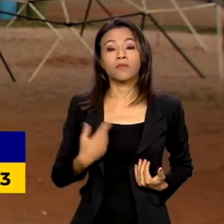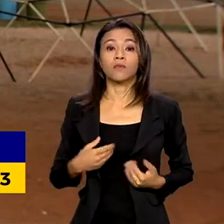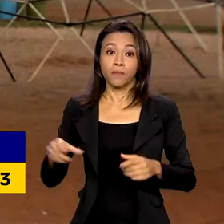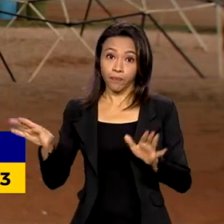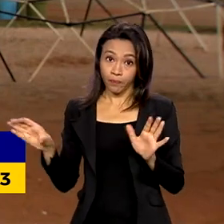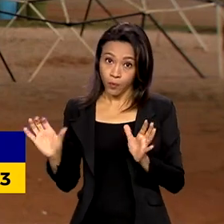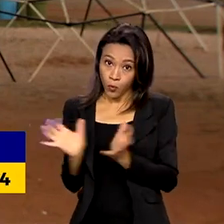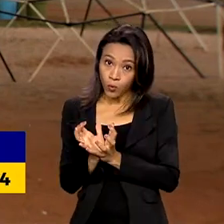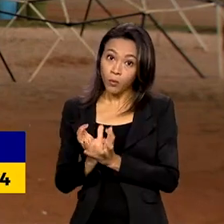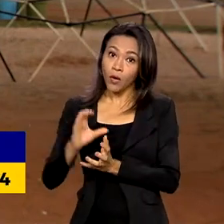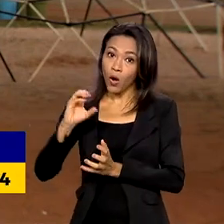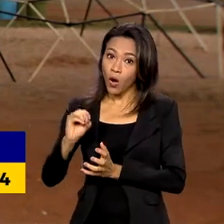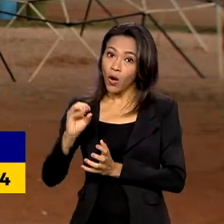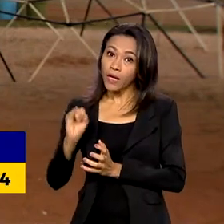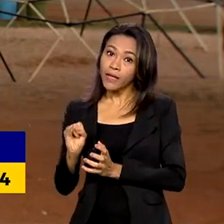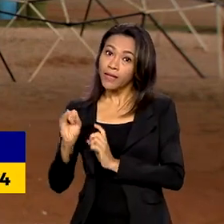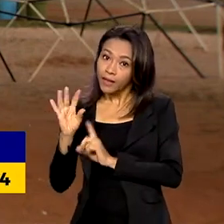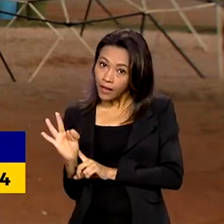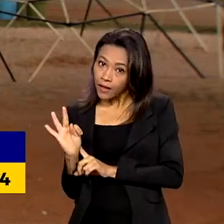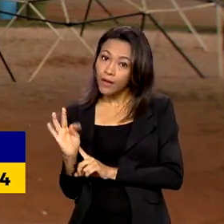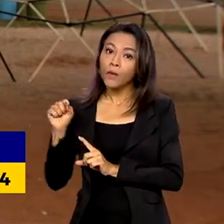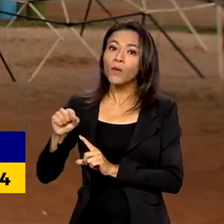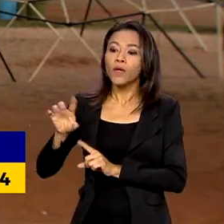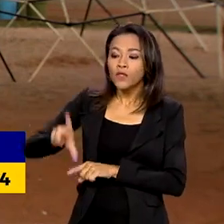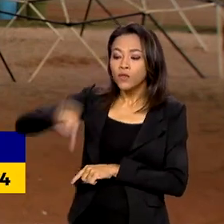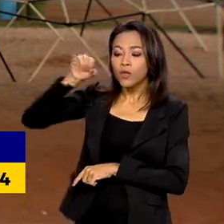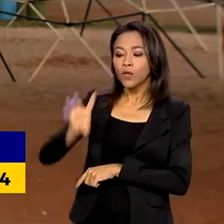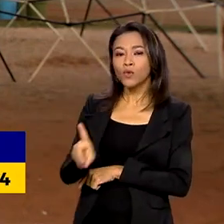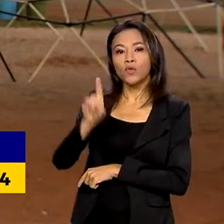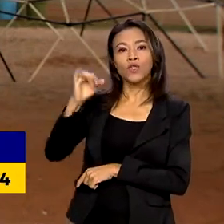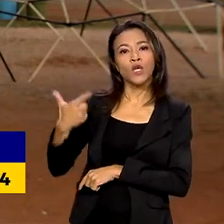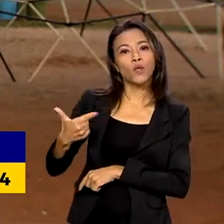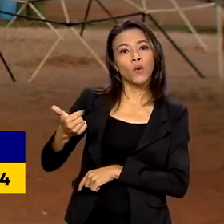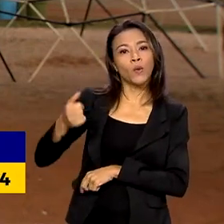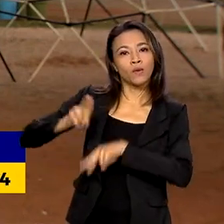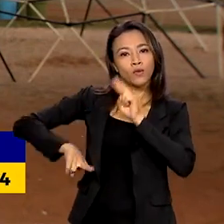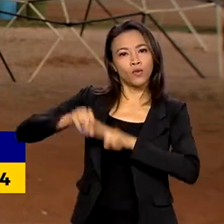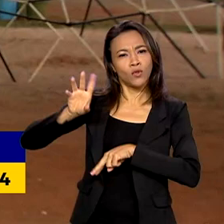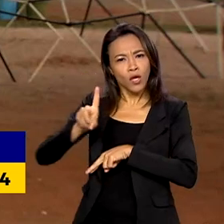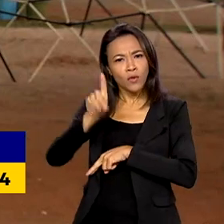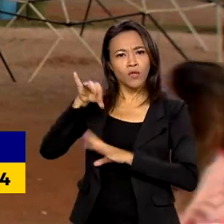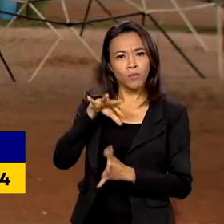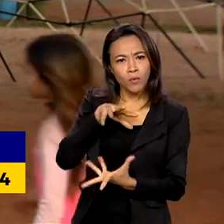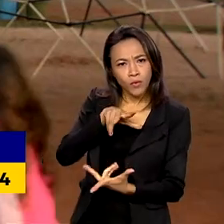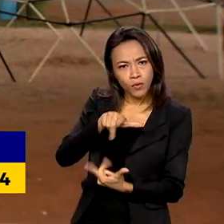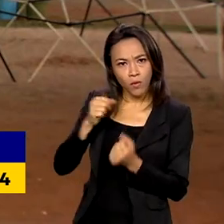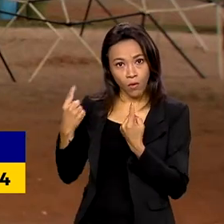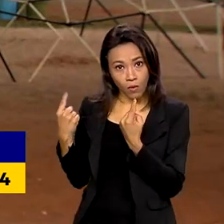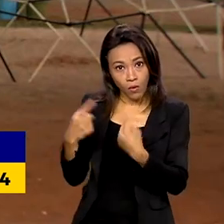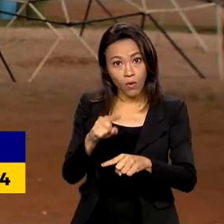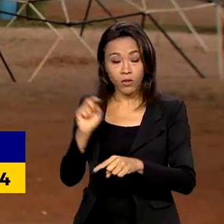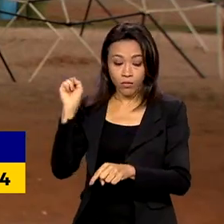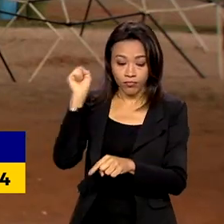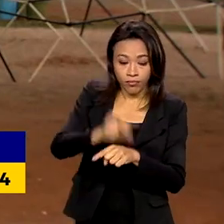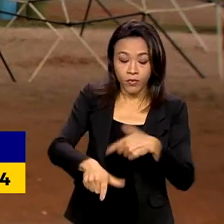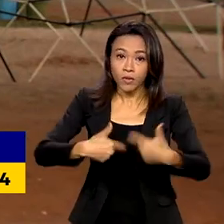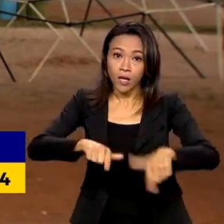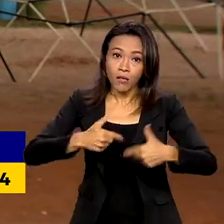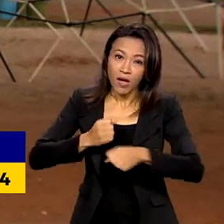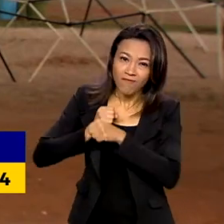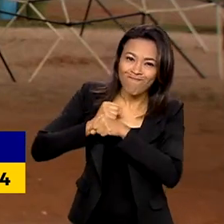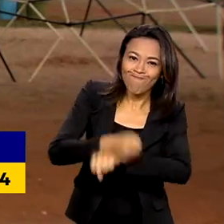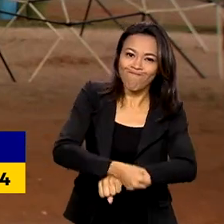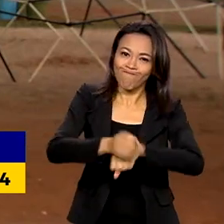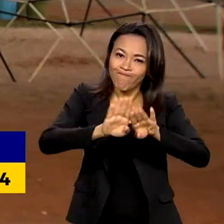Organização Internacional do Trabalho, instituiu dia 12 de junho como dia mundial contra o trabalho infantil. E nesta